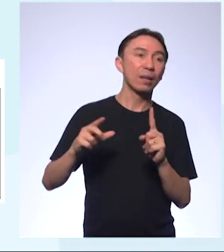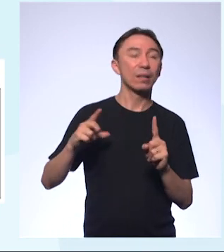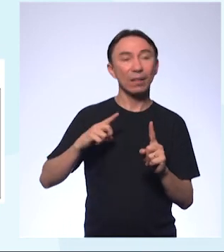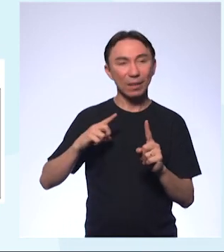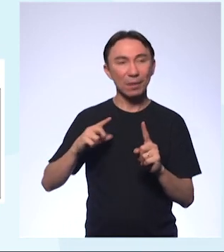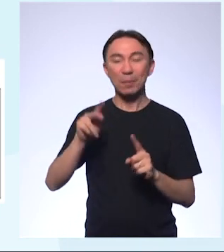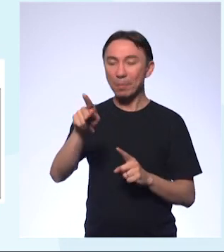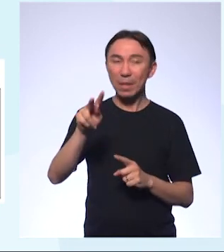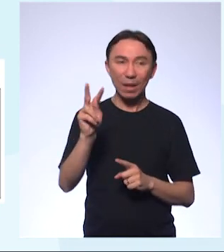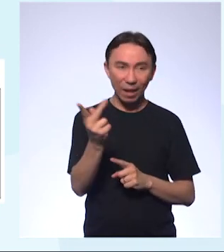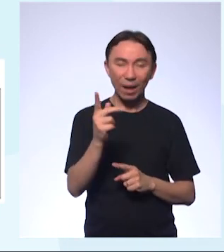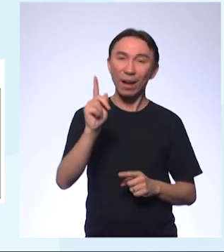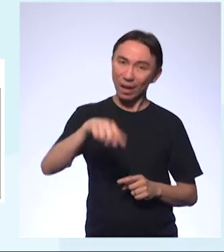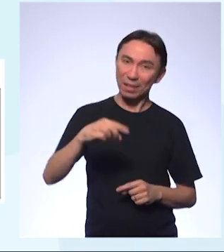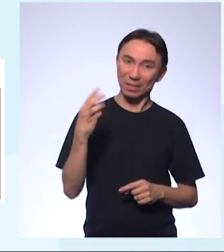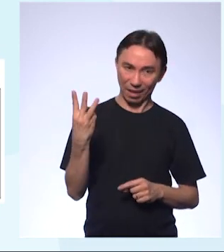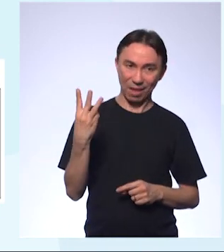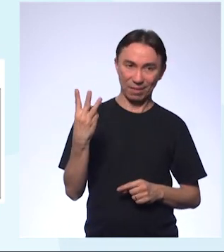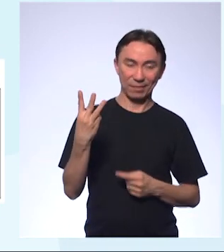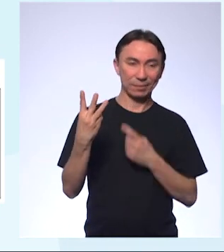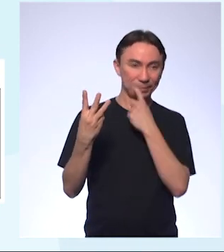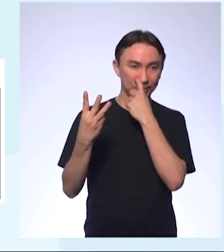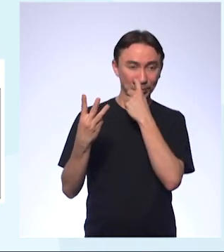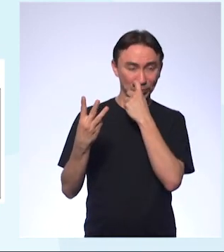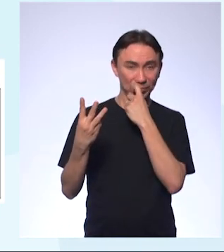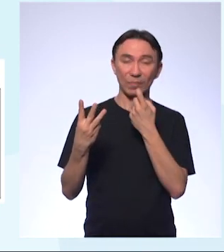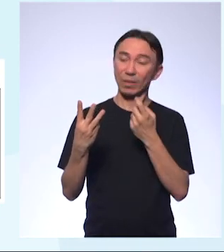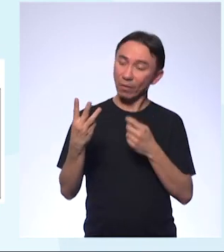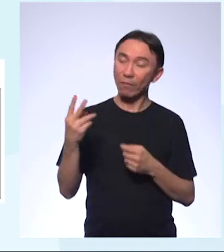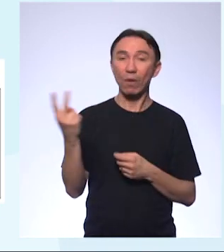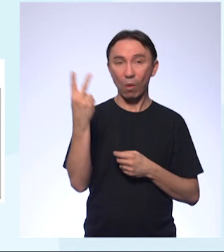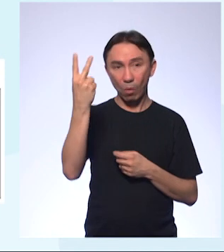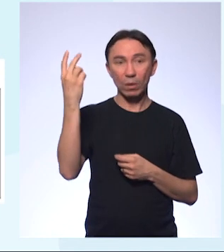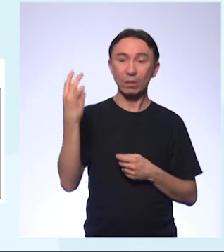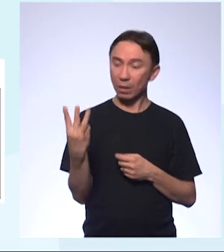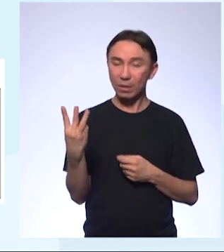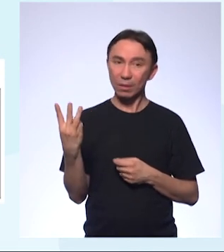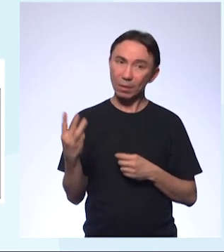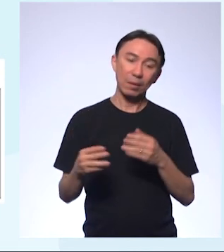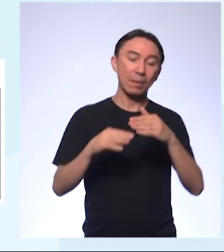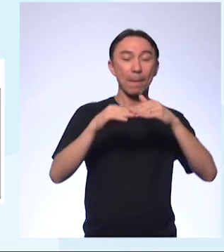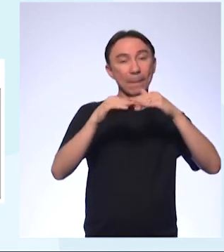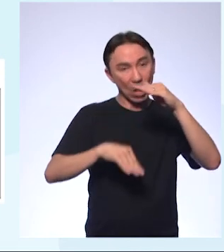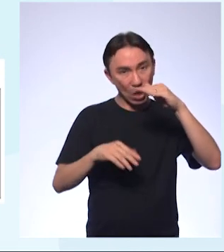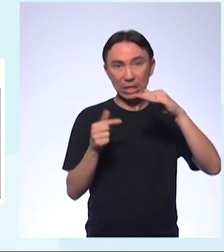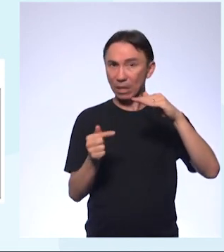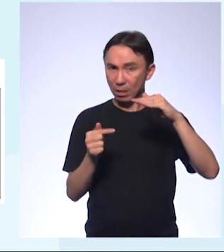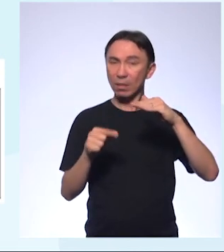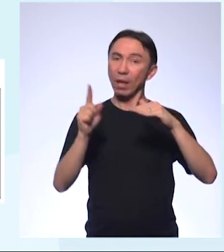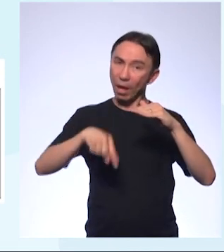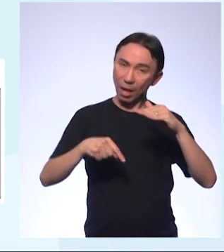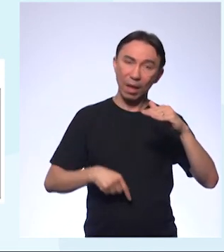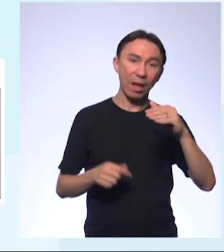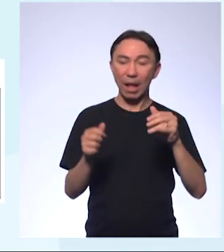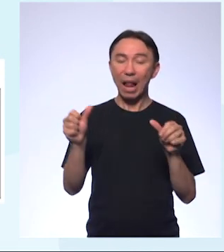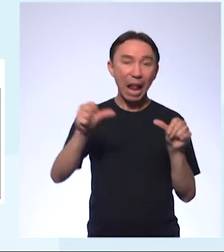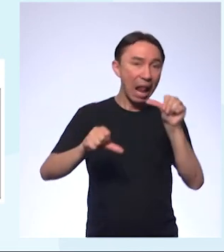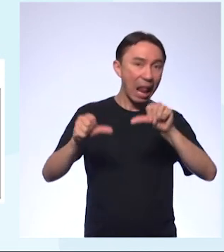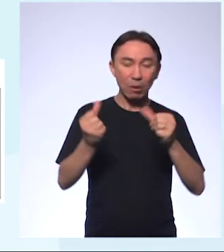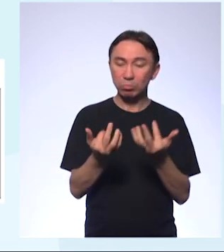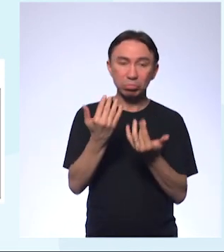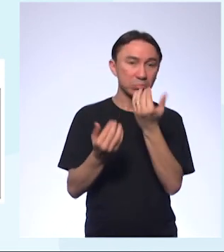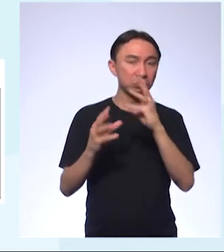pH dele foi 3. Então, o valor dele sendo 3, menor do que 7, é ácido. O leite de